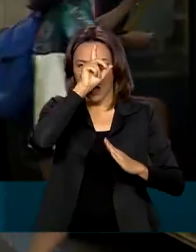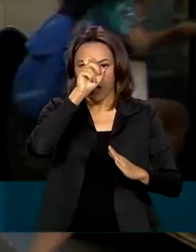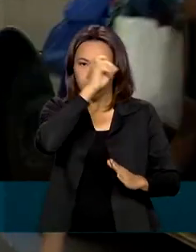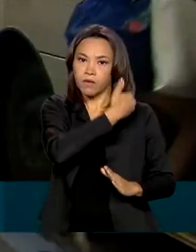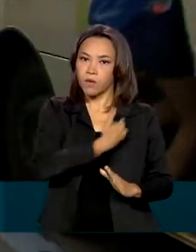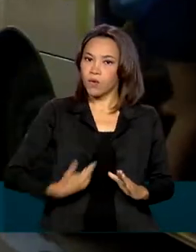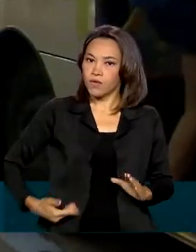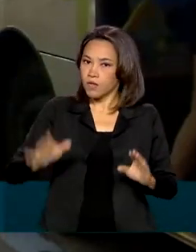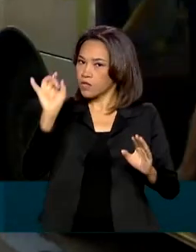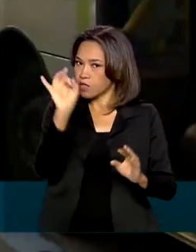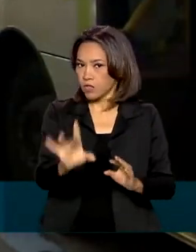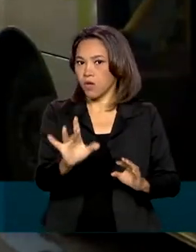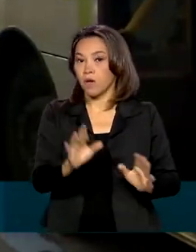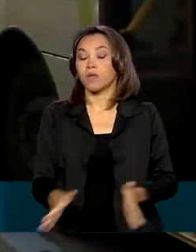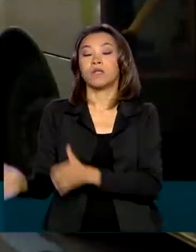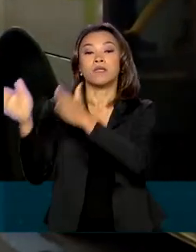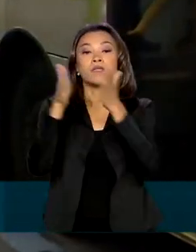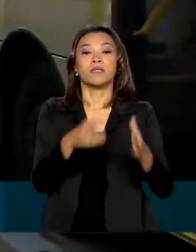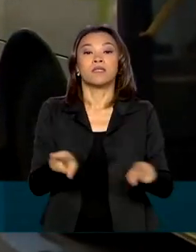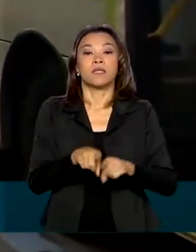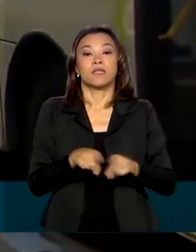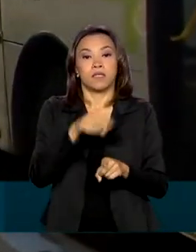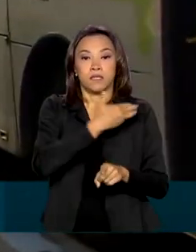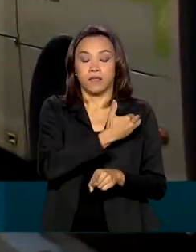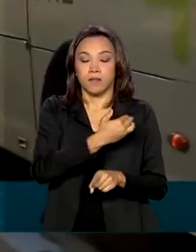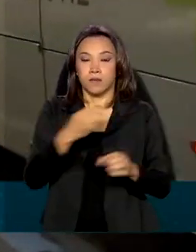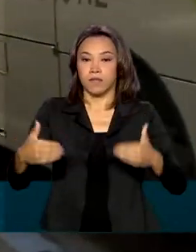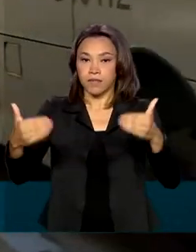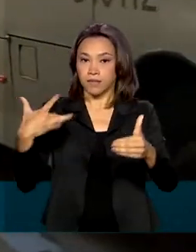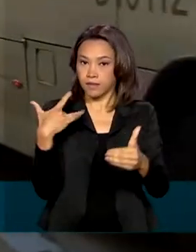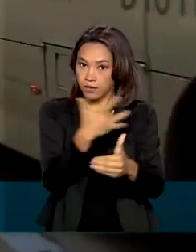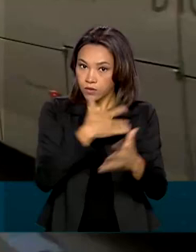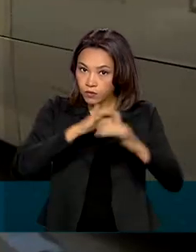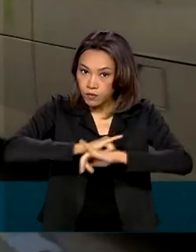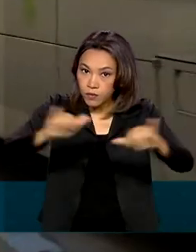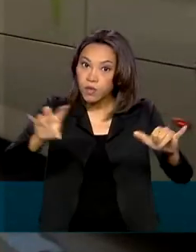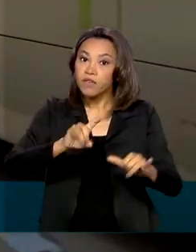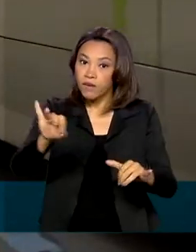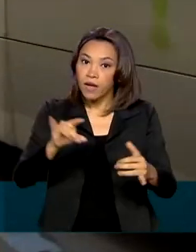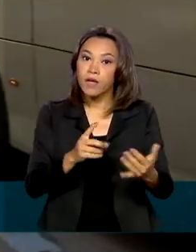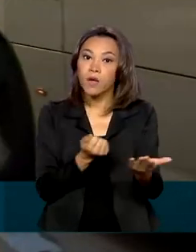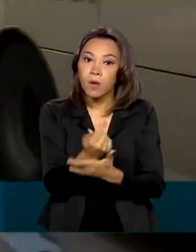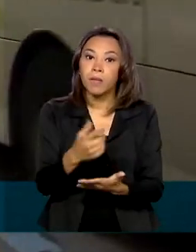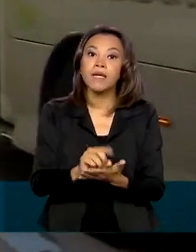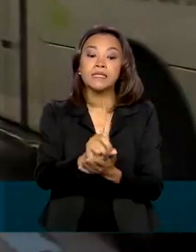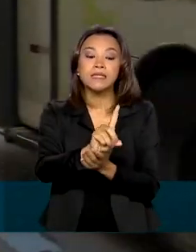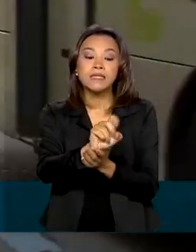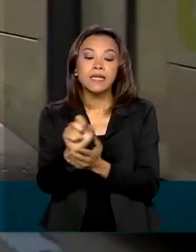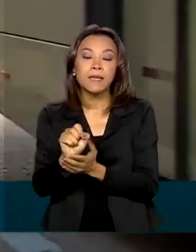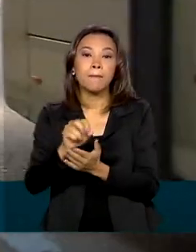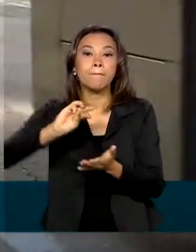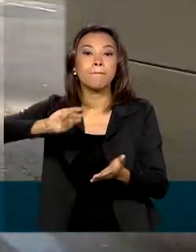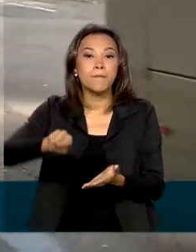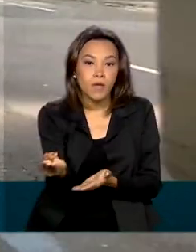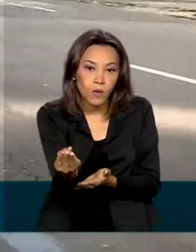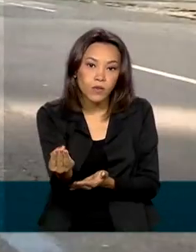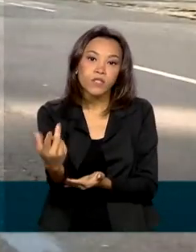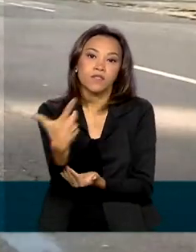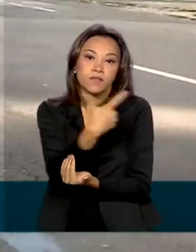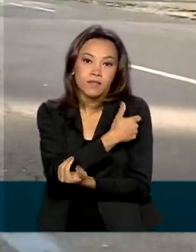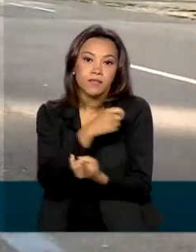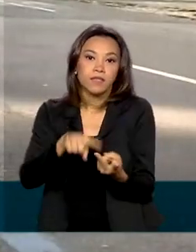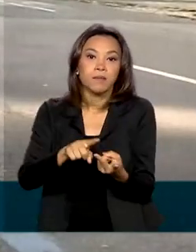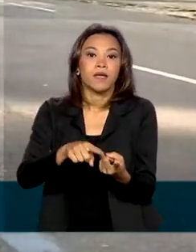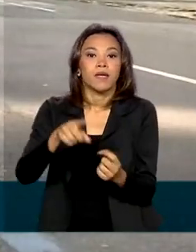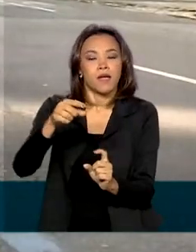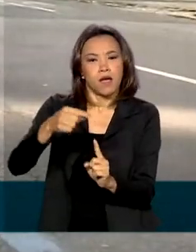vacinação, o Ministério da Saúde divulgou que vai adquirir mais de 100 milhões de vacinas e agulhas para abastecer o SUS. De acordo com a